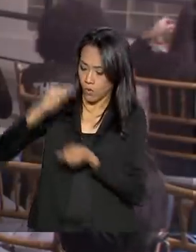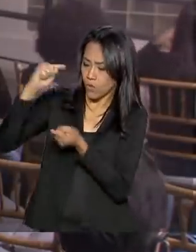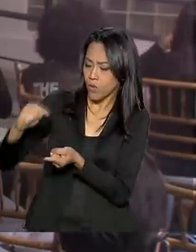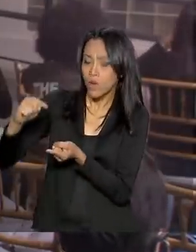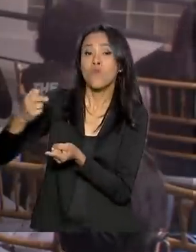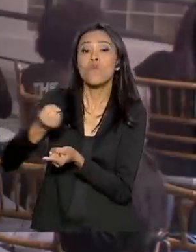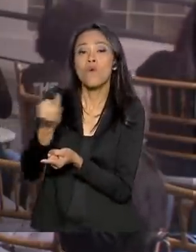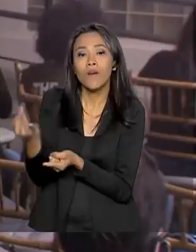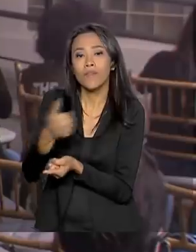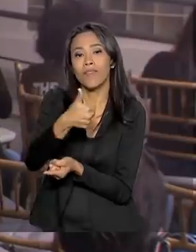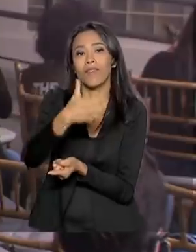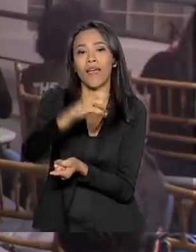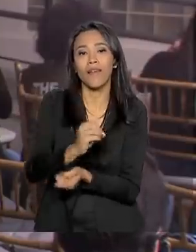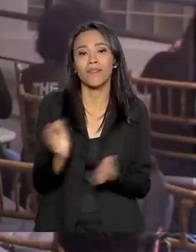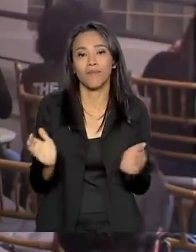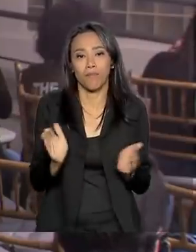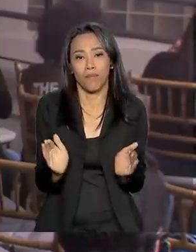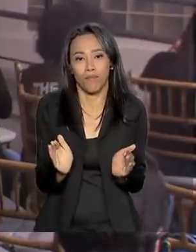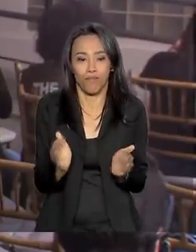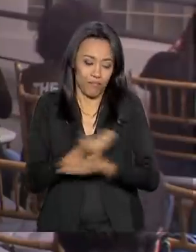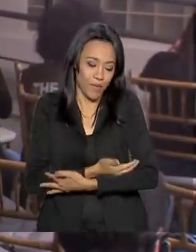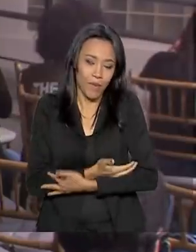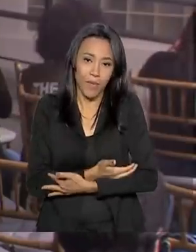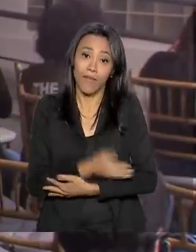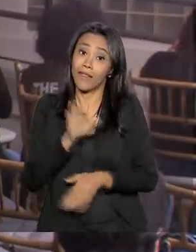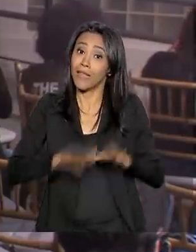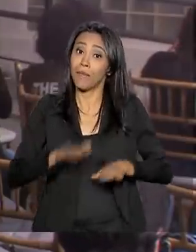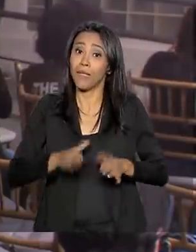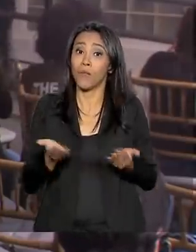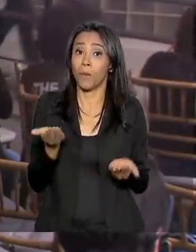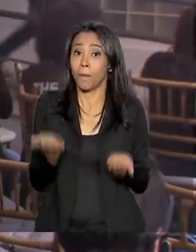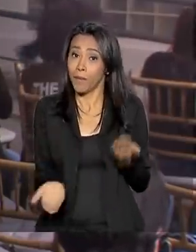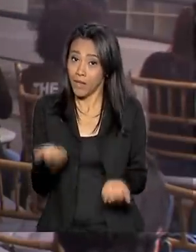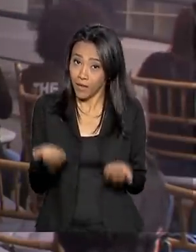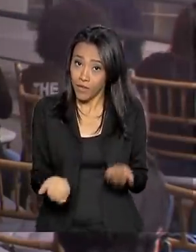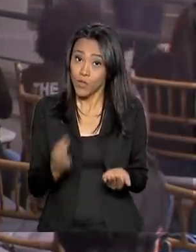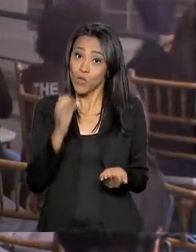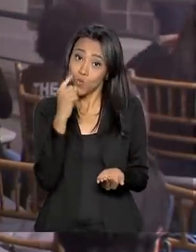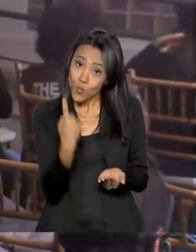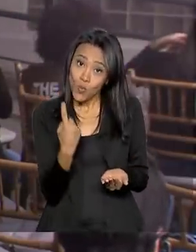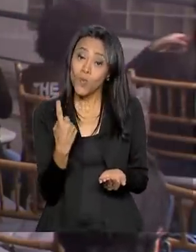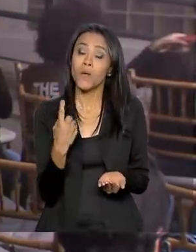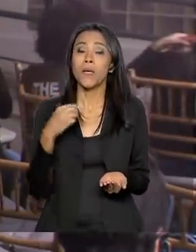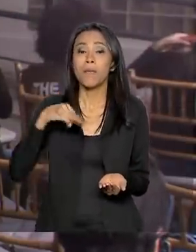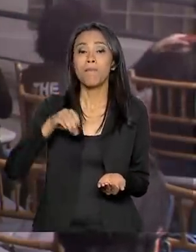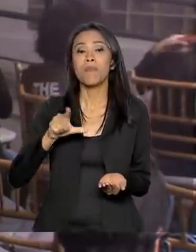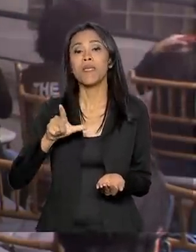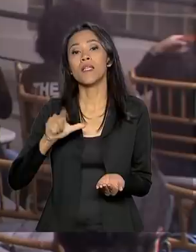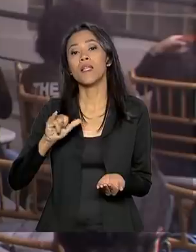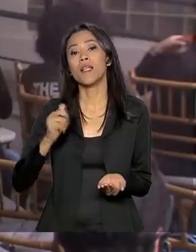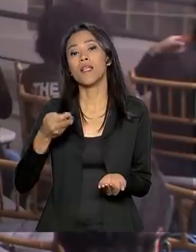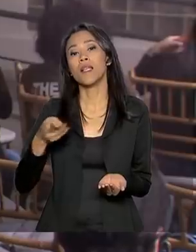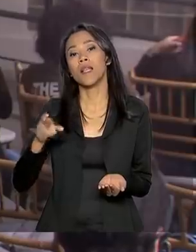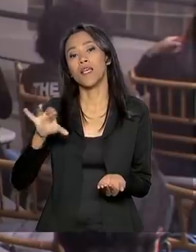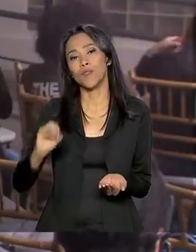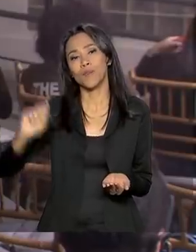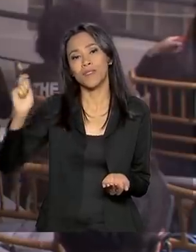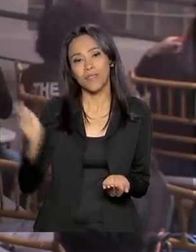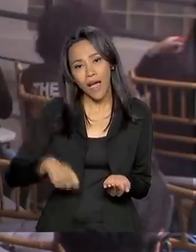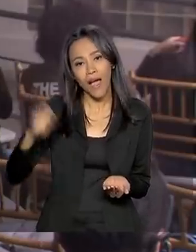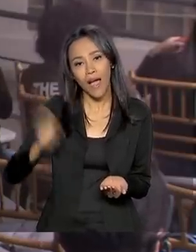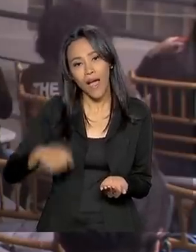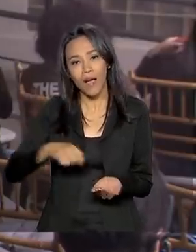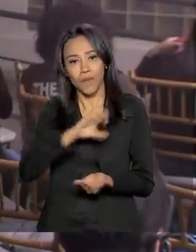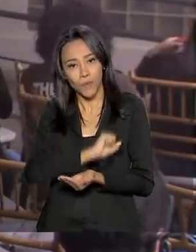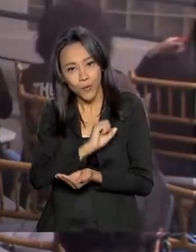recém-nascidos por dia. Isso porque, dependendo do peso do bebê prematuro, um mililitro já é suficiente para nutri-lo cada vez que